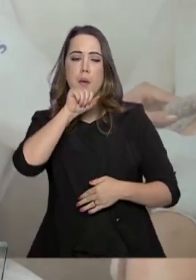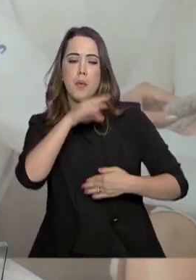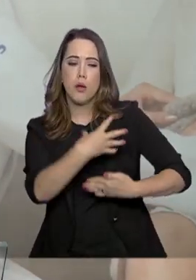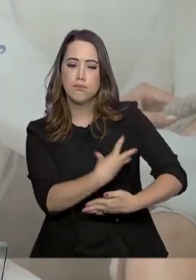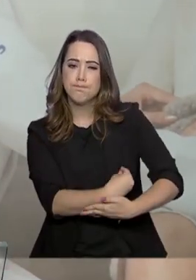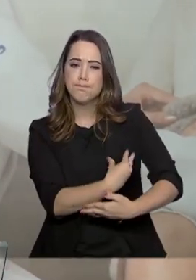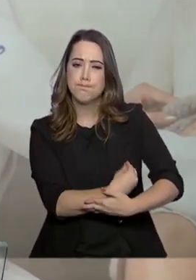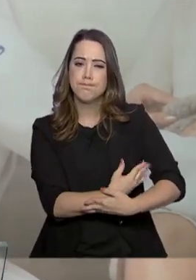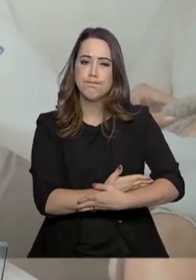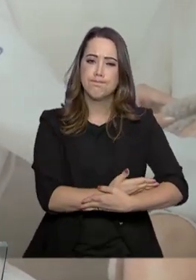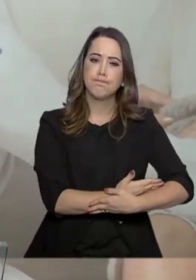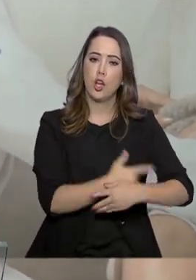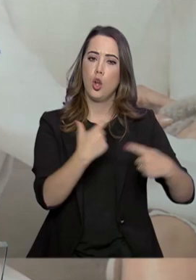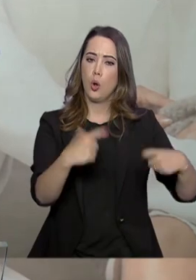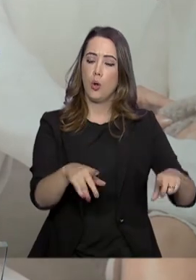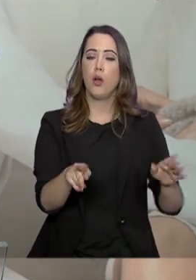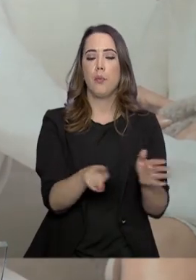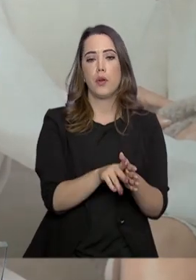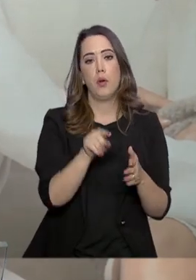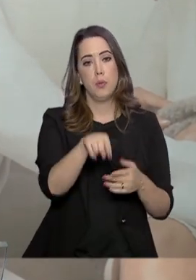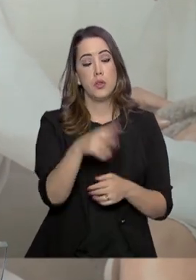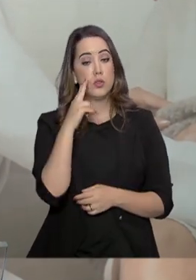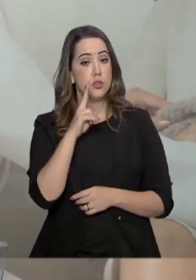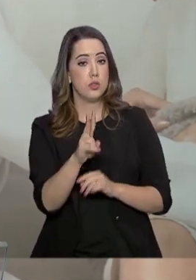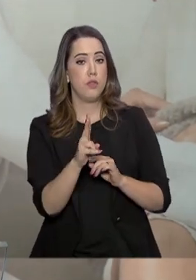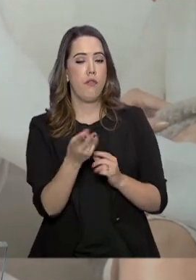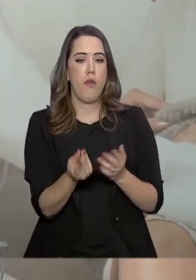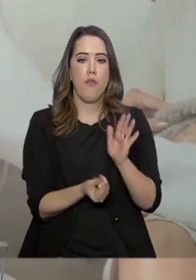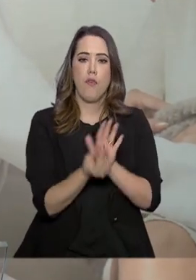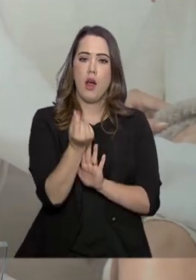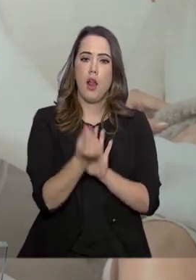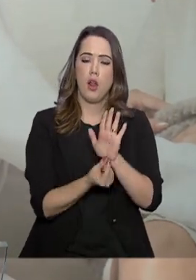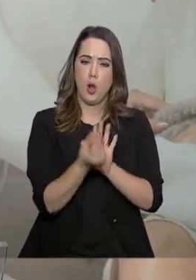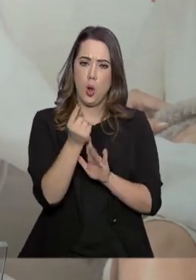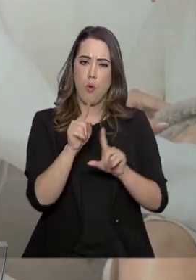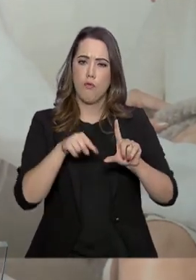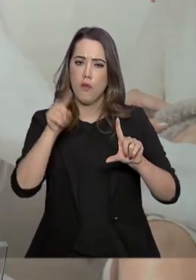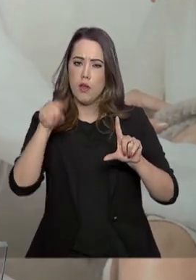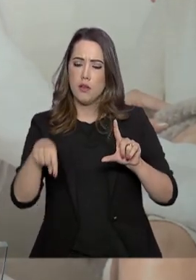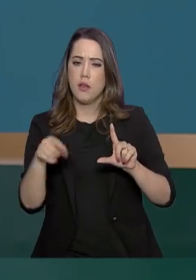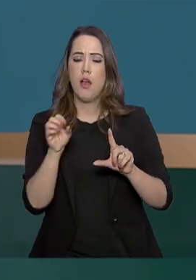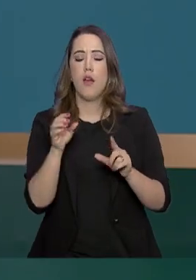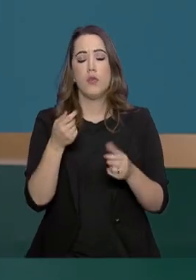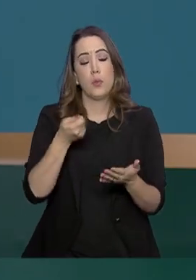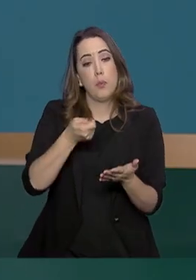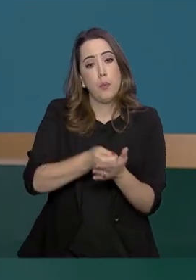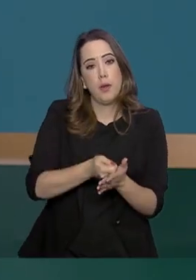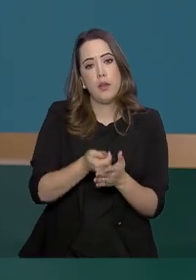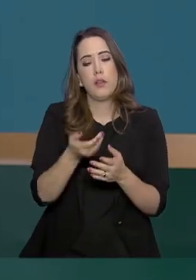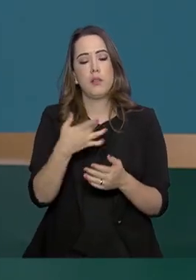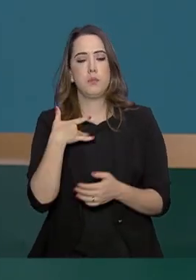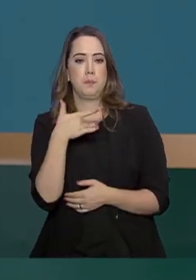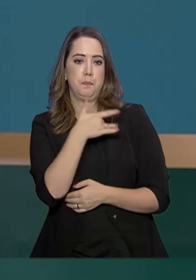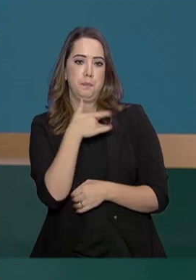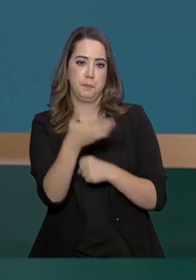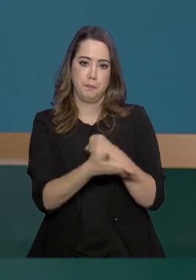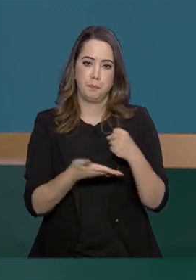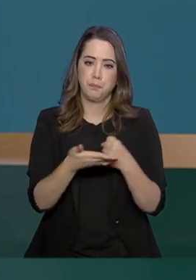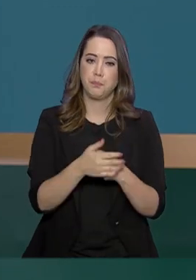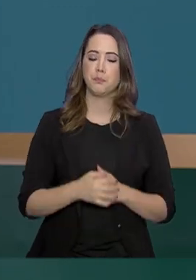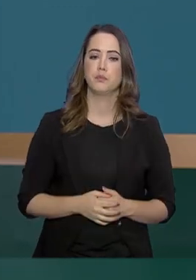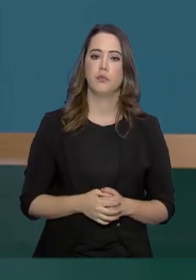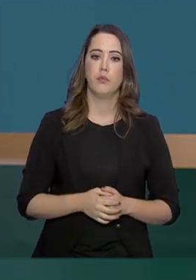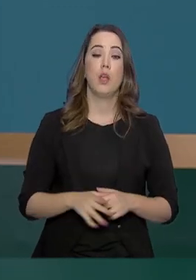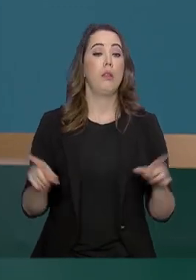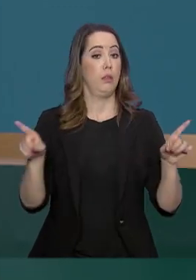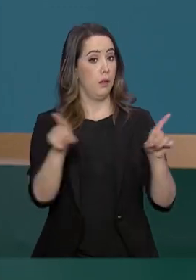a discussão sobre pagamento variável da atenção básica, a amamentação vai ser um dos pilares. O ministro da Saúde adiantou